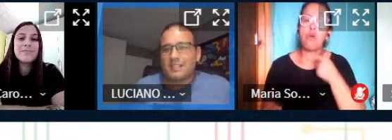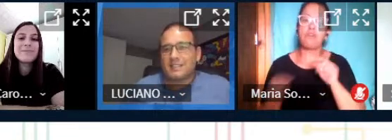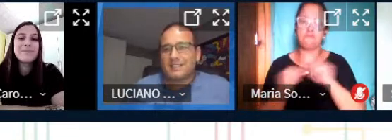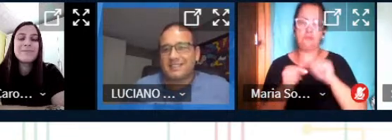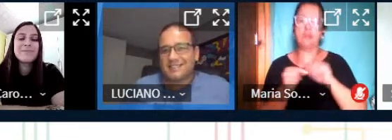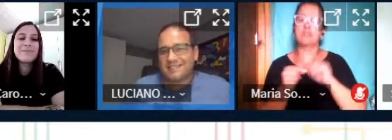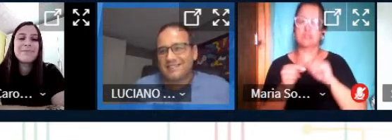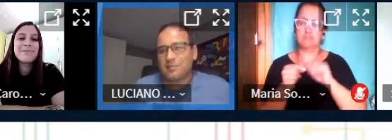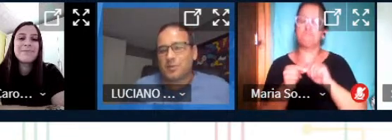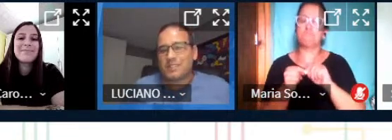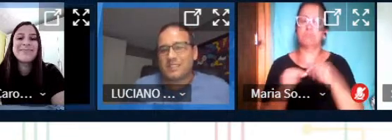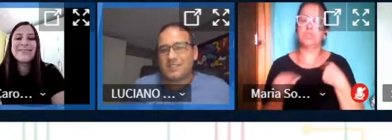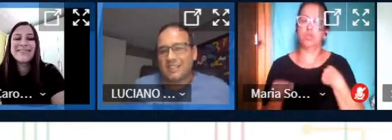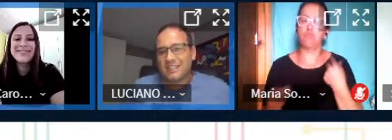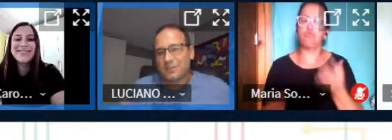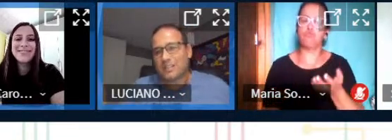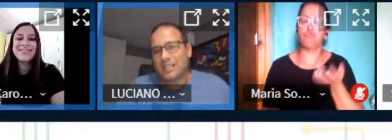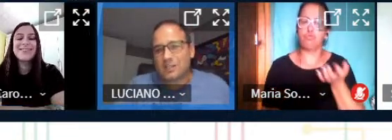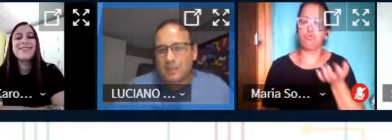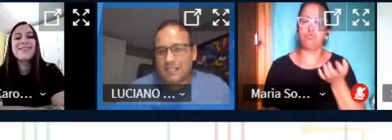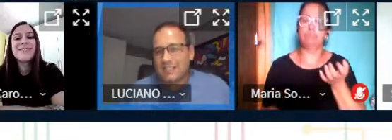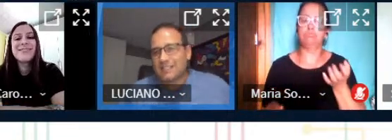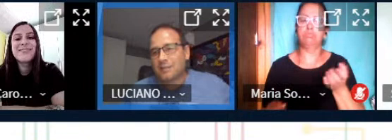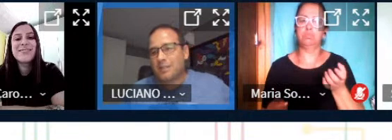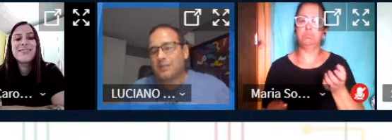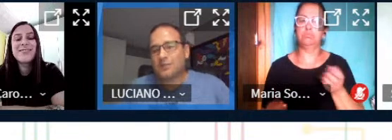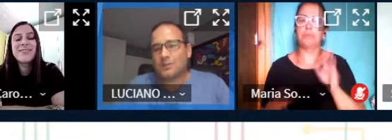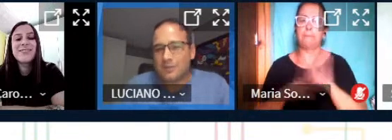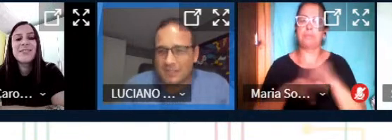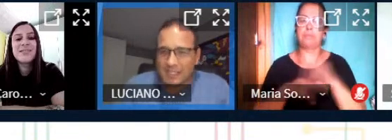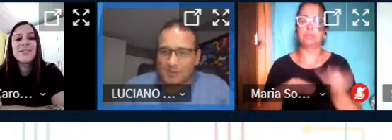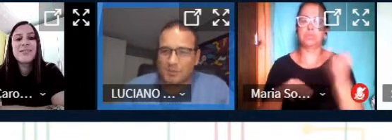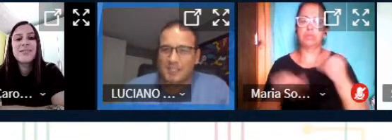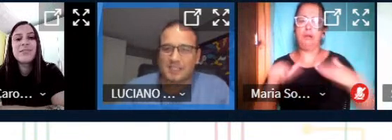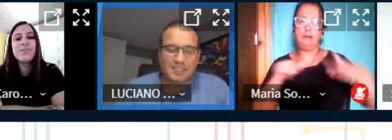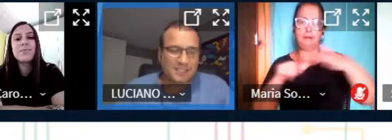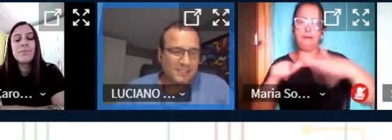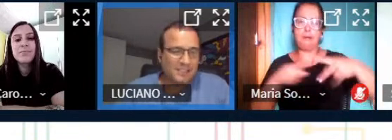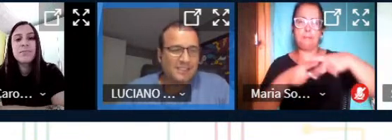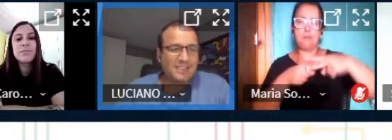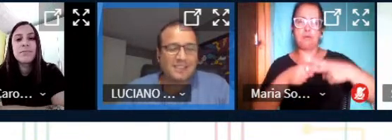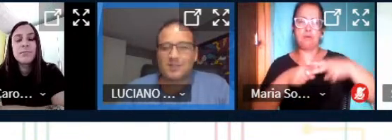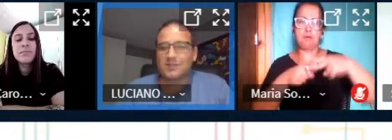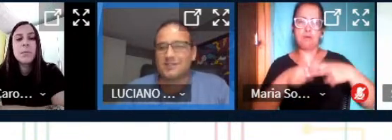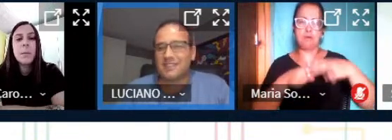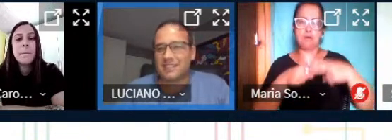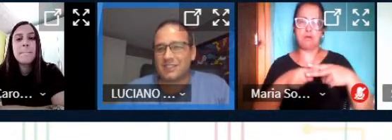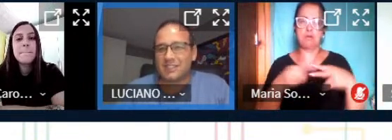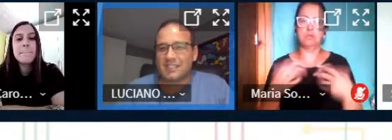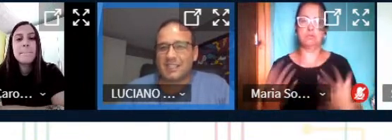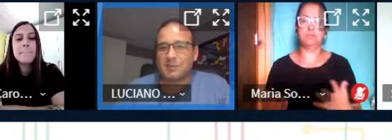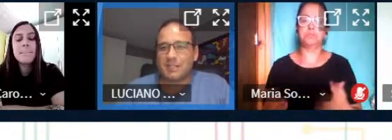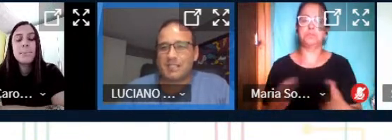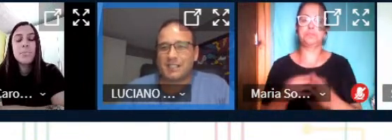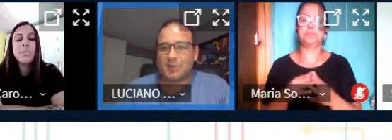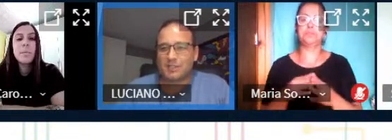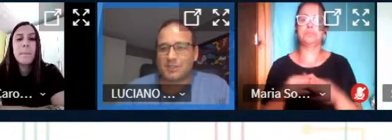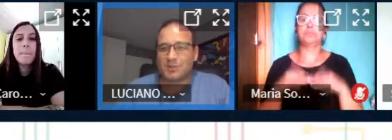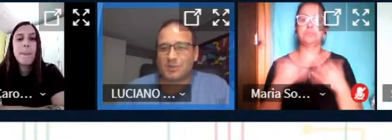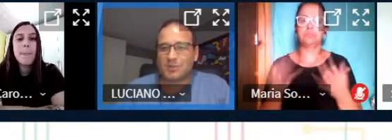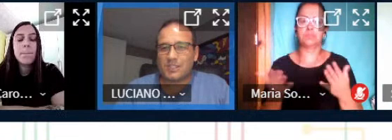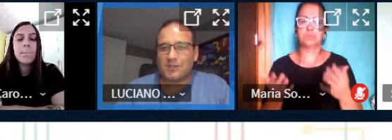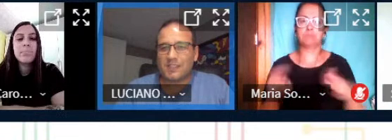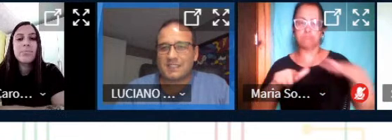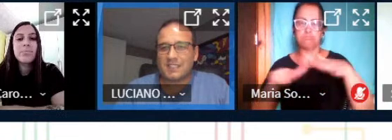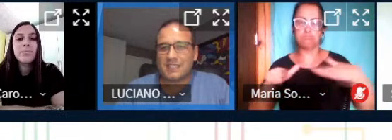para mim é o mais importante sou da área de mecânica também eu fiz técnico mecânico então a gente que é da área de mecânica